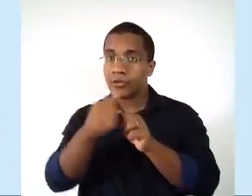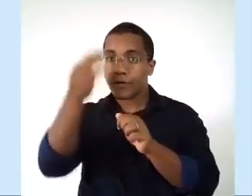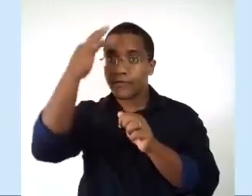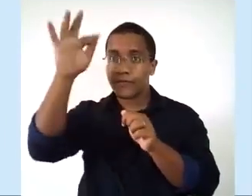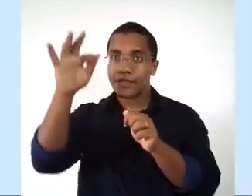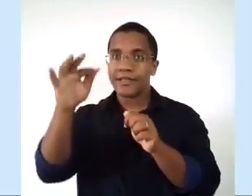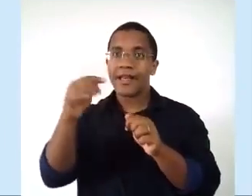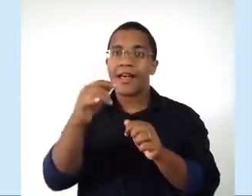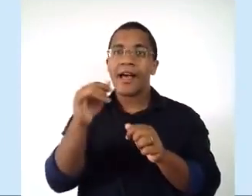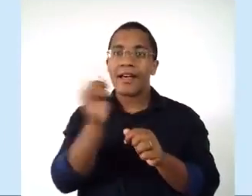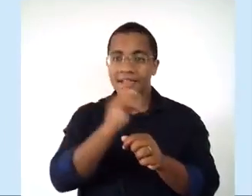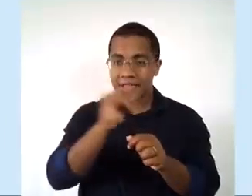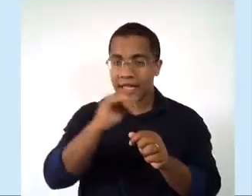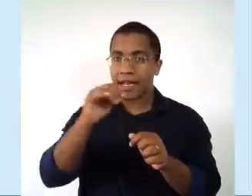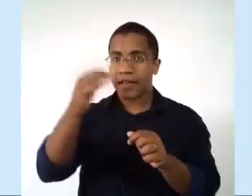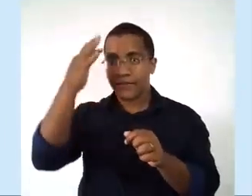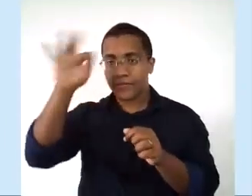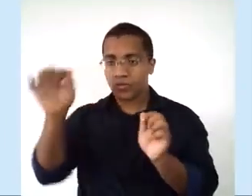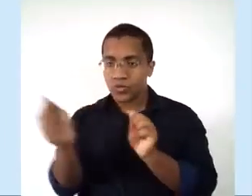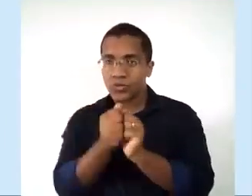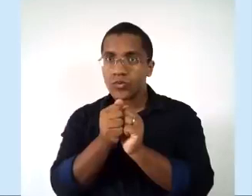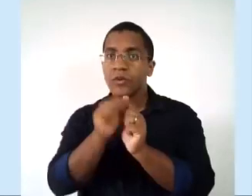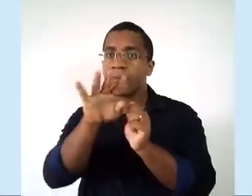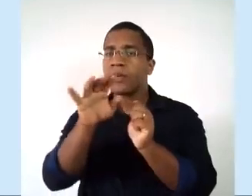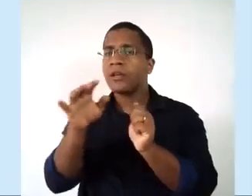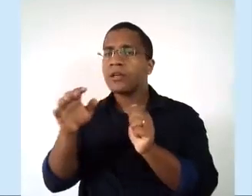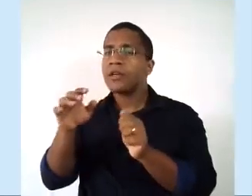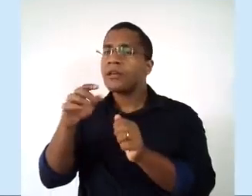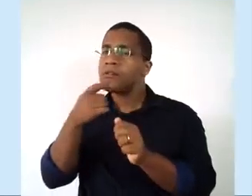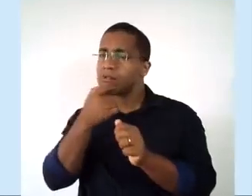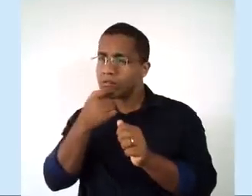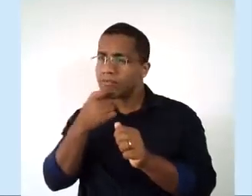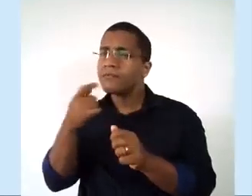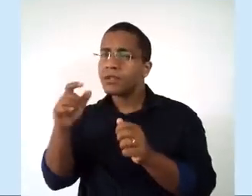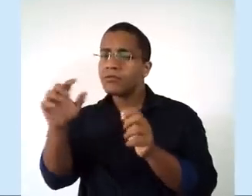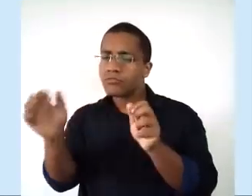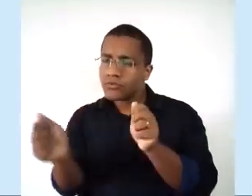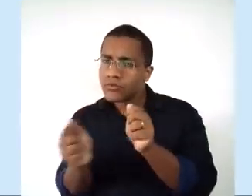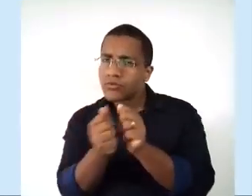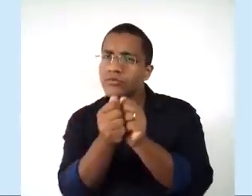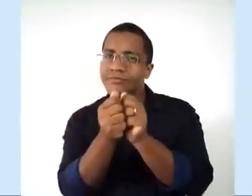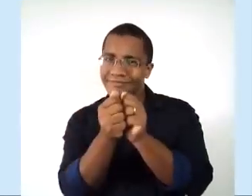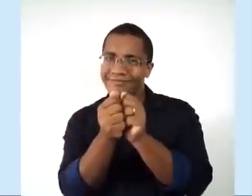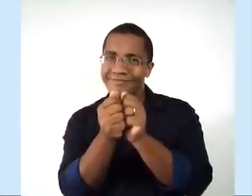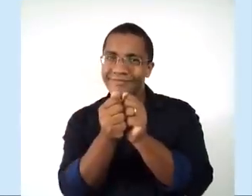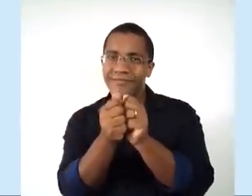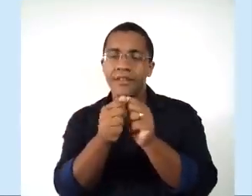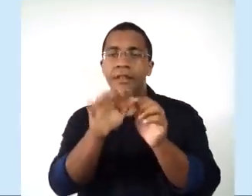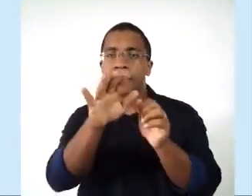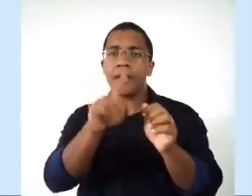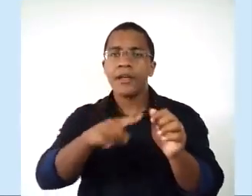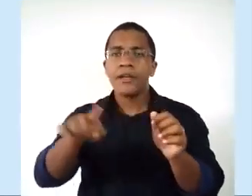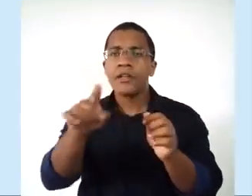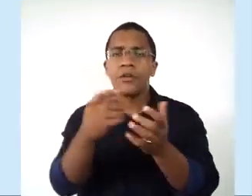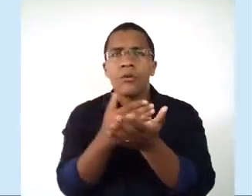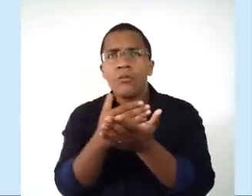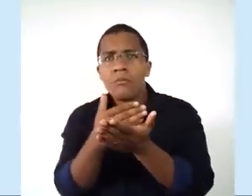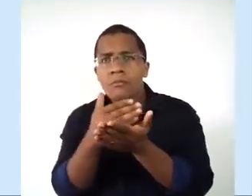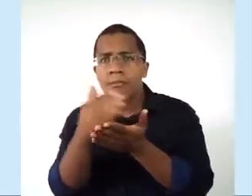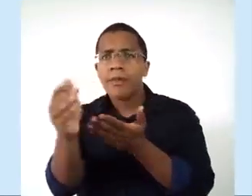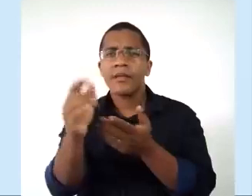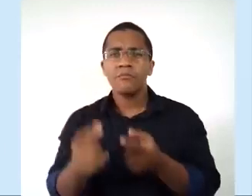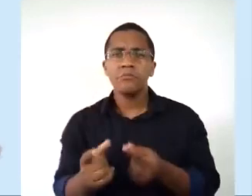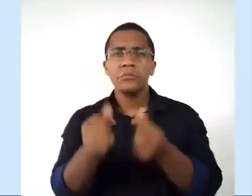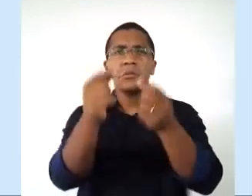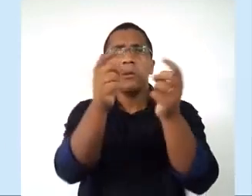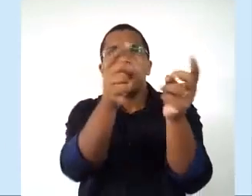Então, esses três tinham uma movimentação, tá? Entre eles, que configurava a ideia do capitalismo mesmo comercial. Mas, professor,